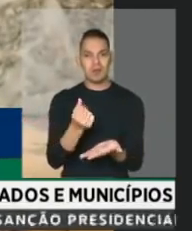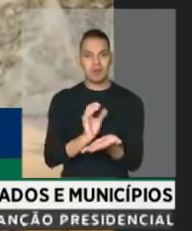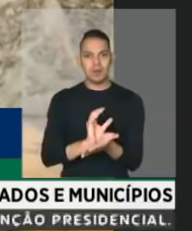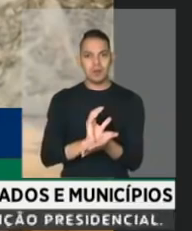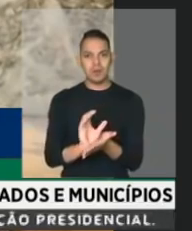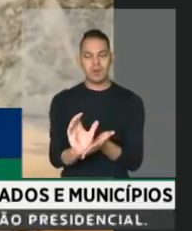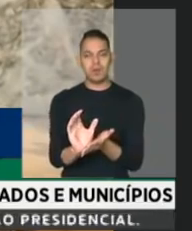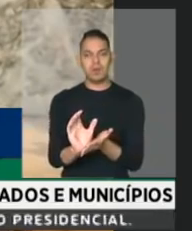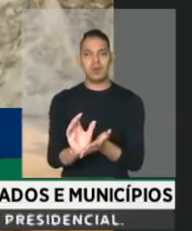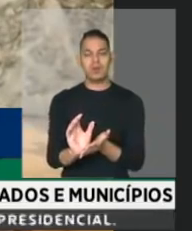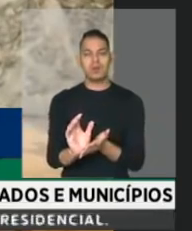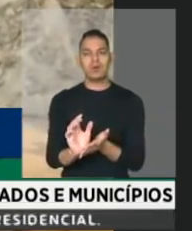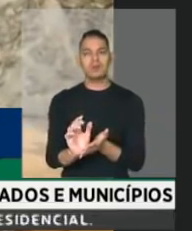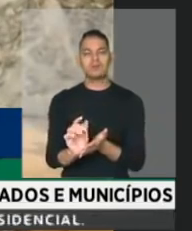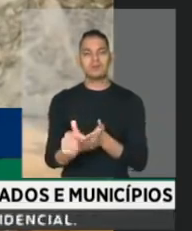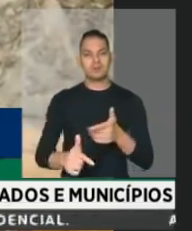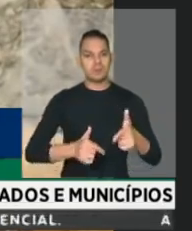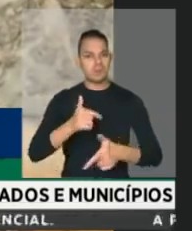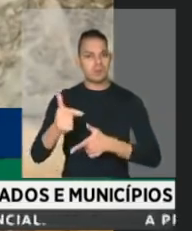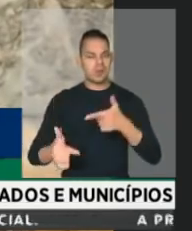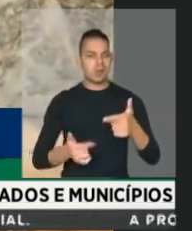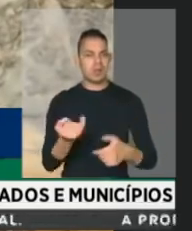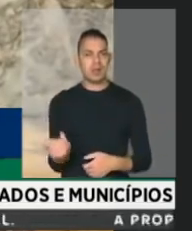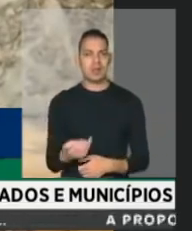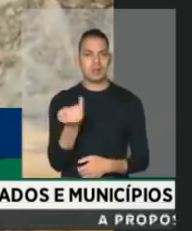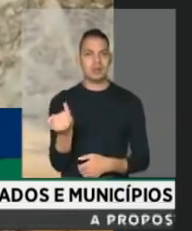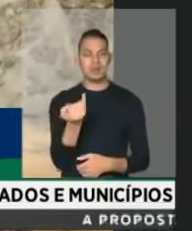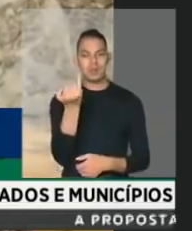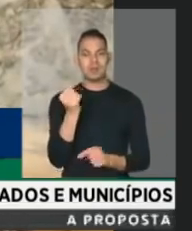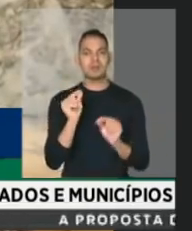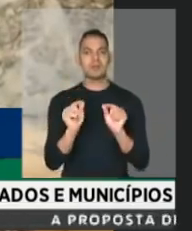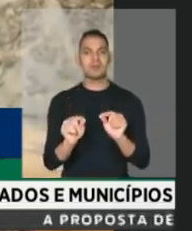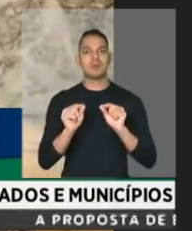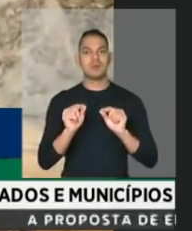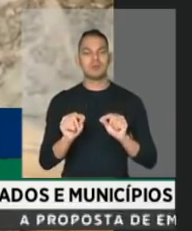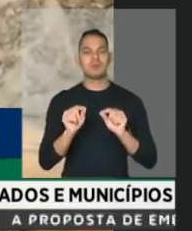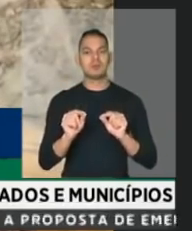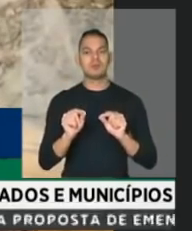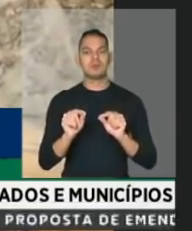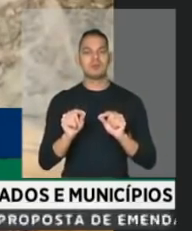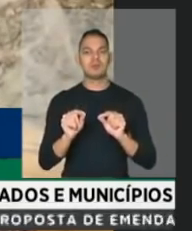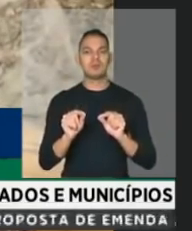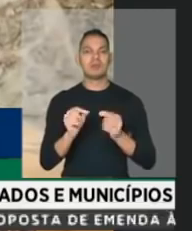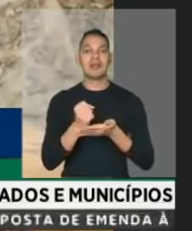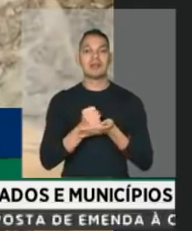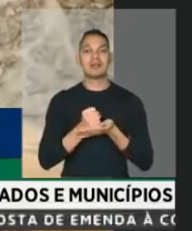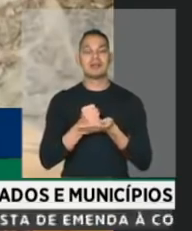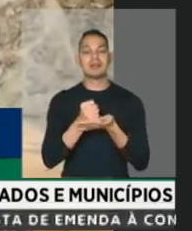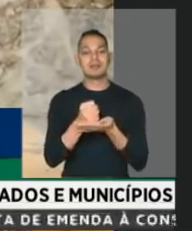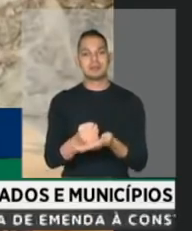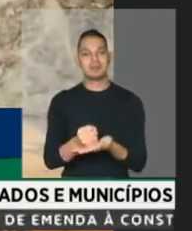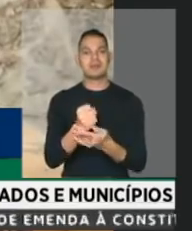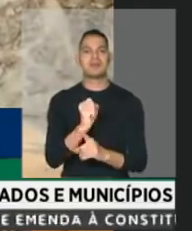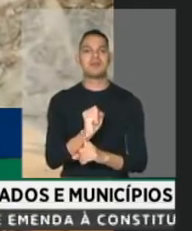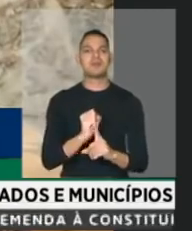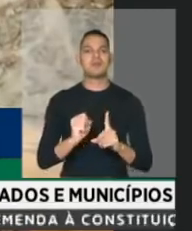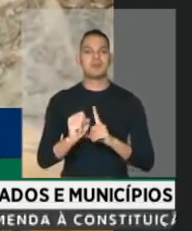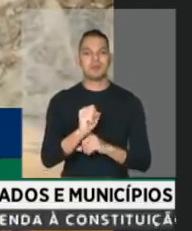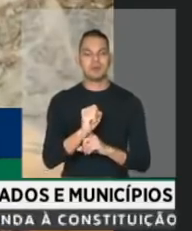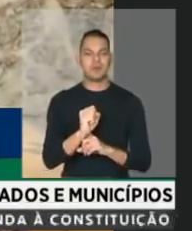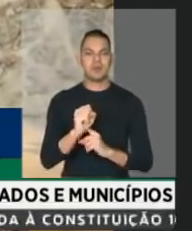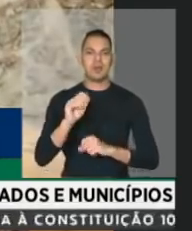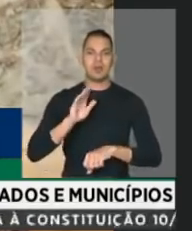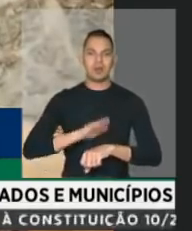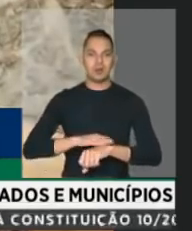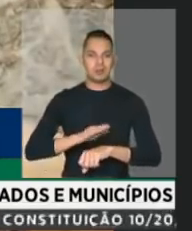para uma atividade também fundamental e essencial, que é a assistência social. No